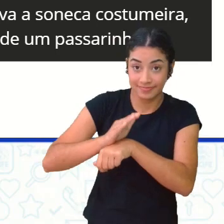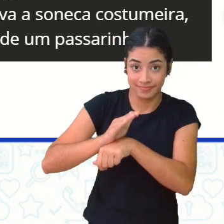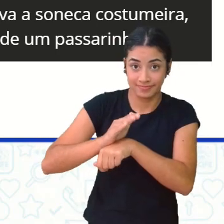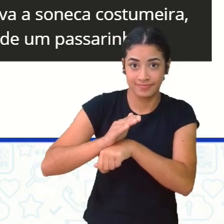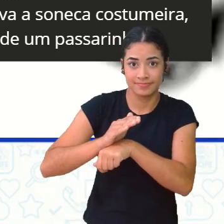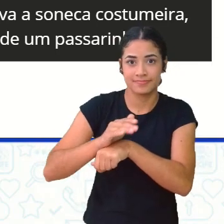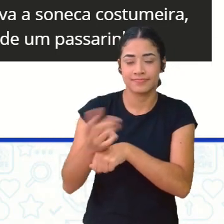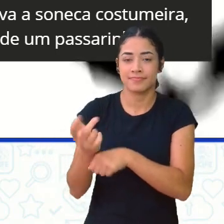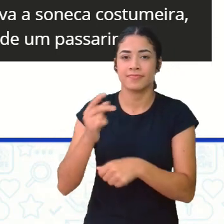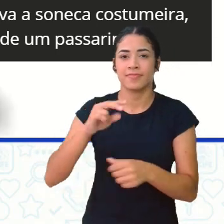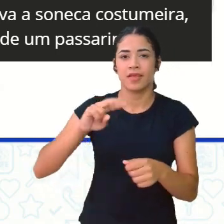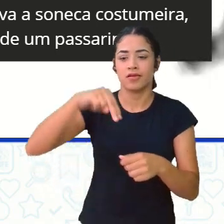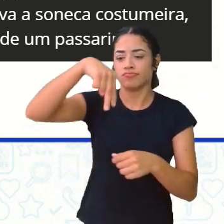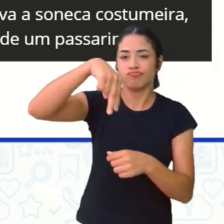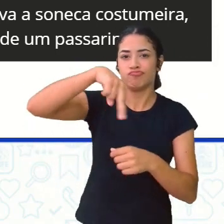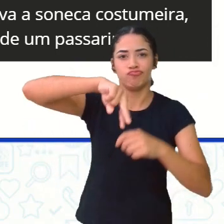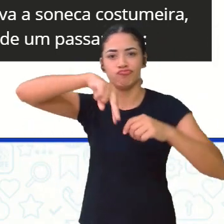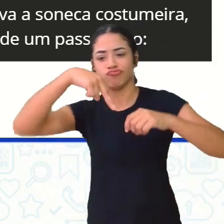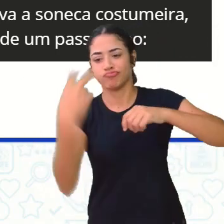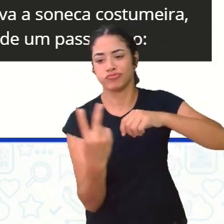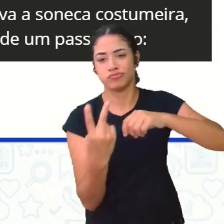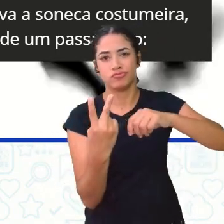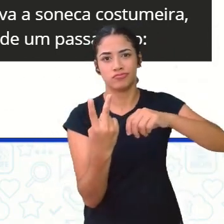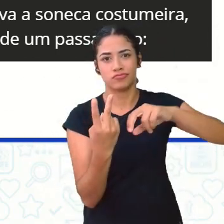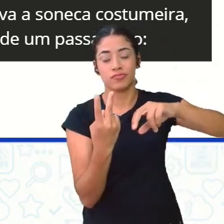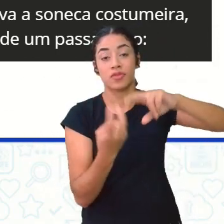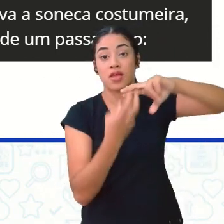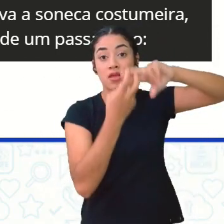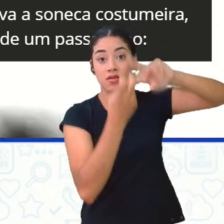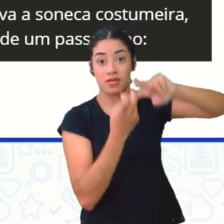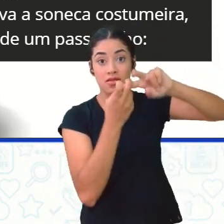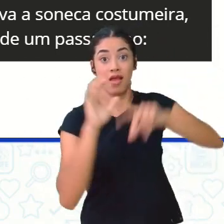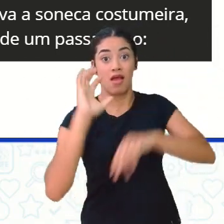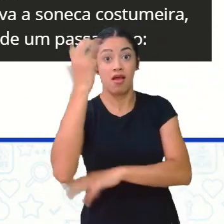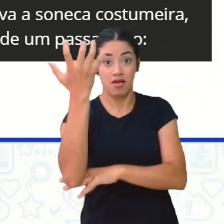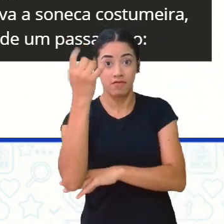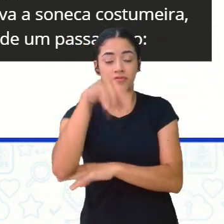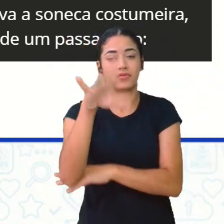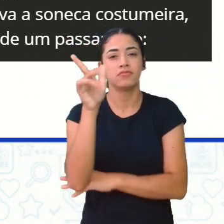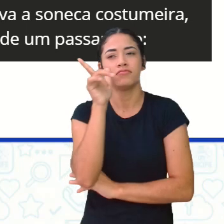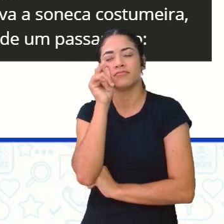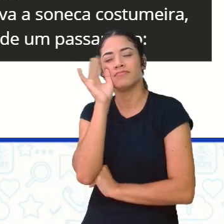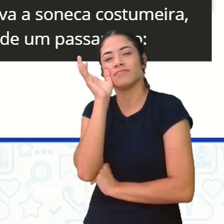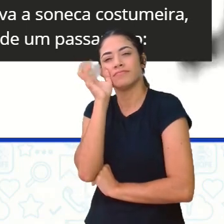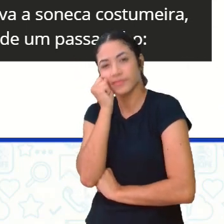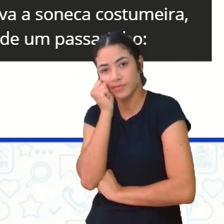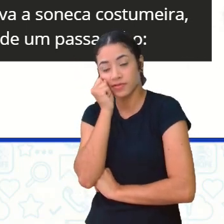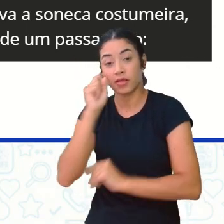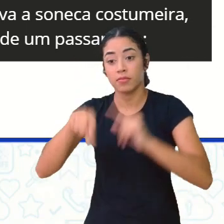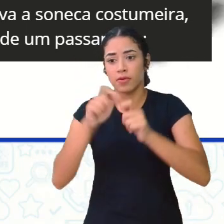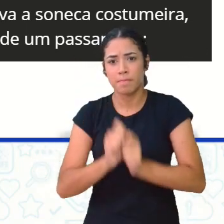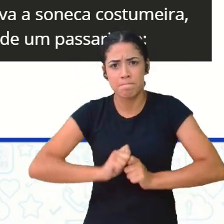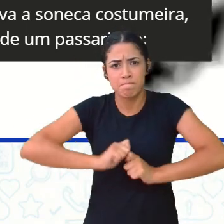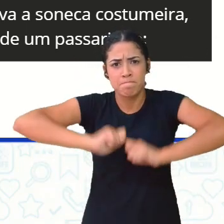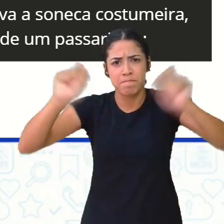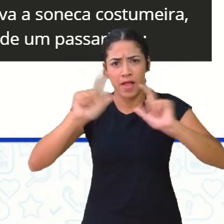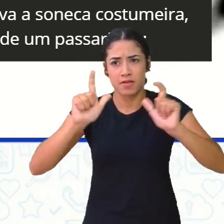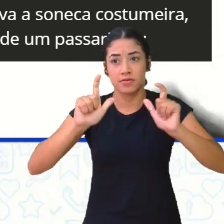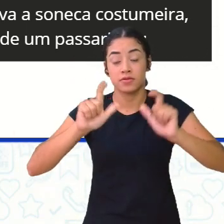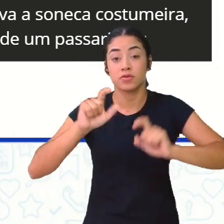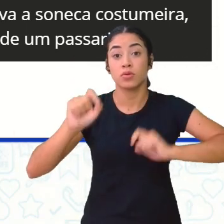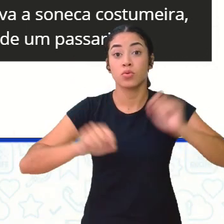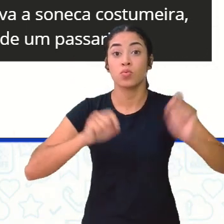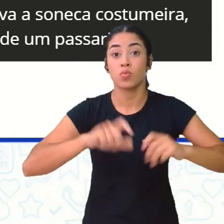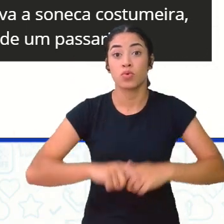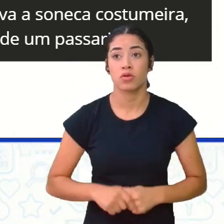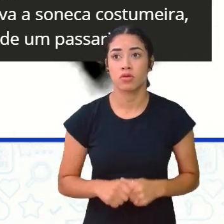pendurado de cabeça pra baixo num galho, ele tirava a soneca costumeira, quando foi despertado bruscamente pelos trinados aflitos